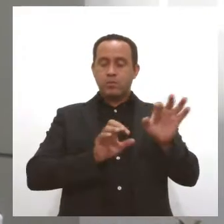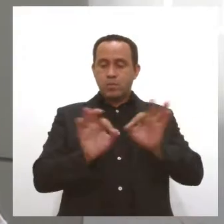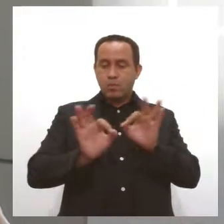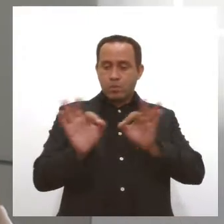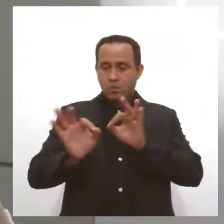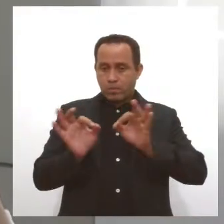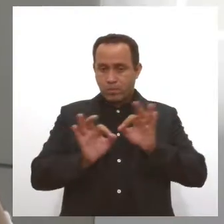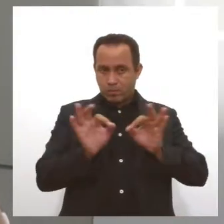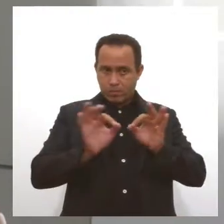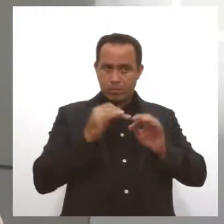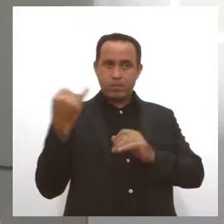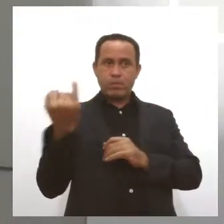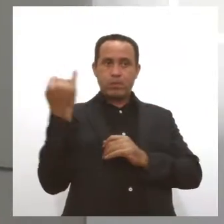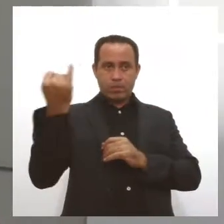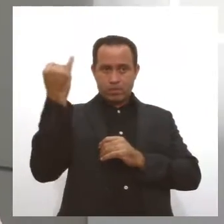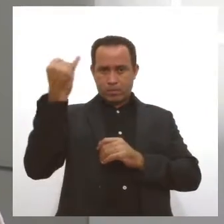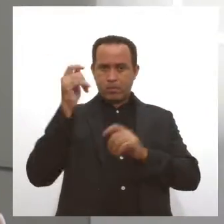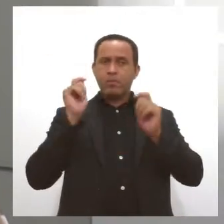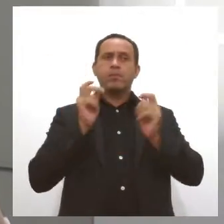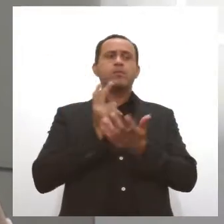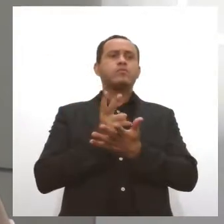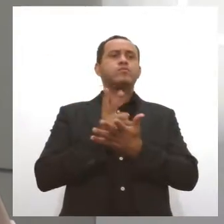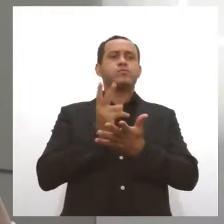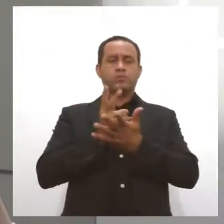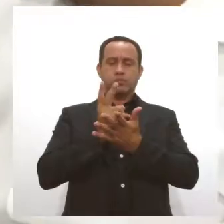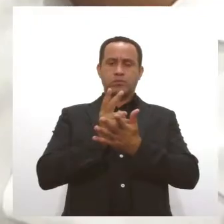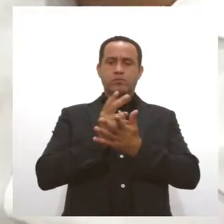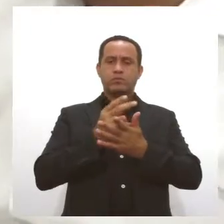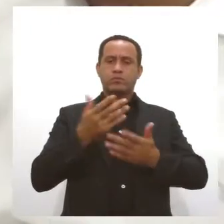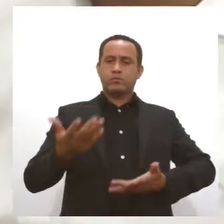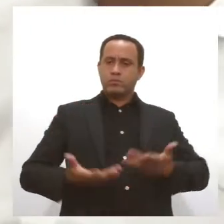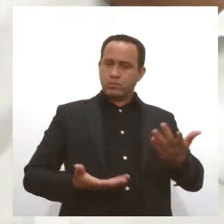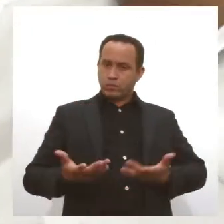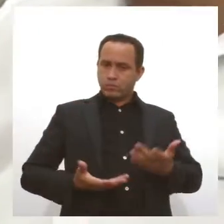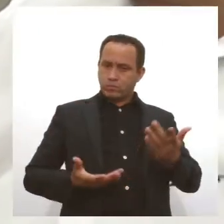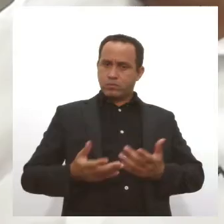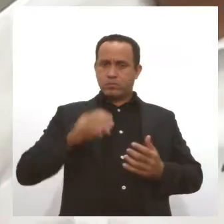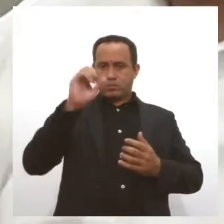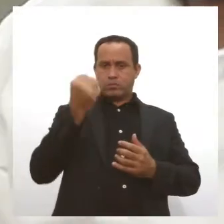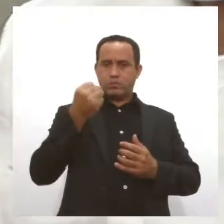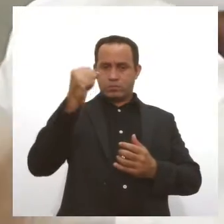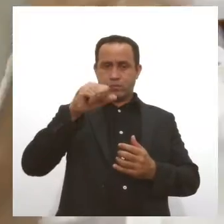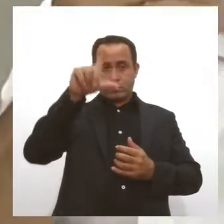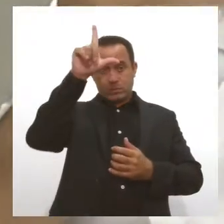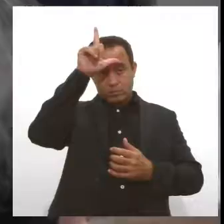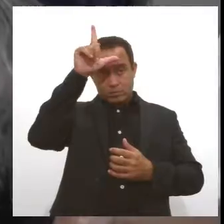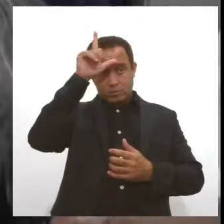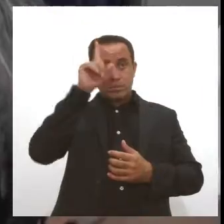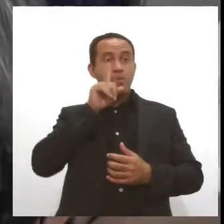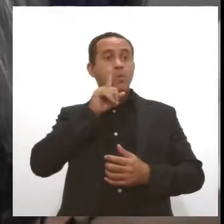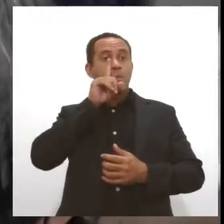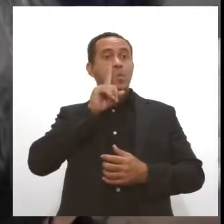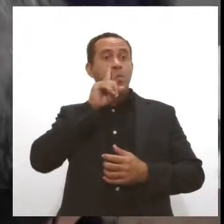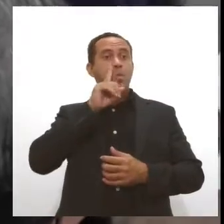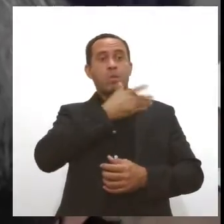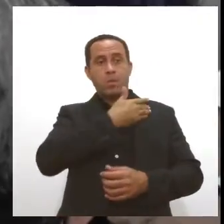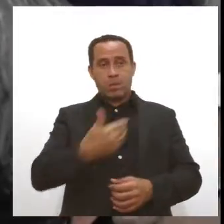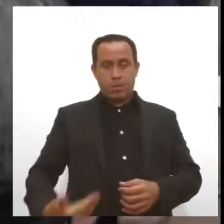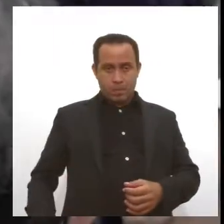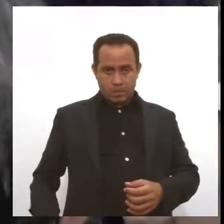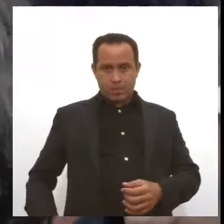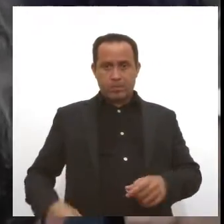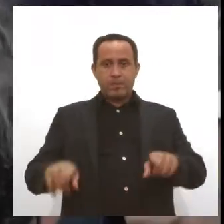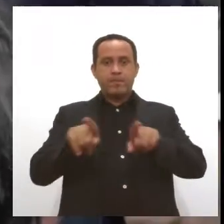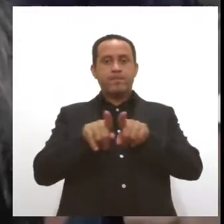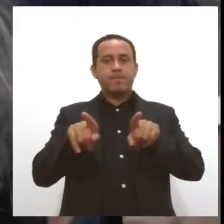categoria que é tão importante para que eles continuem prestando um bom serviço ao Estado-Sergipe. O líder do governo na casa, o deputado Zezinho Sobral, também participou da